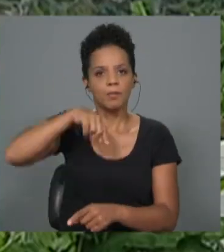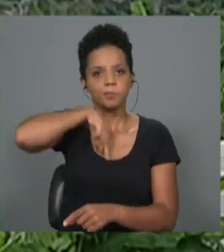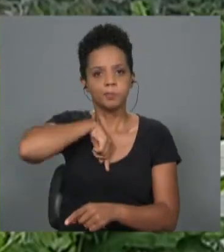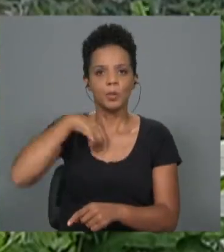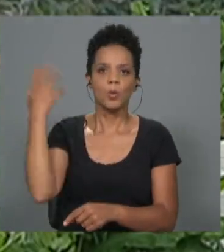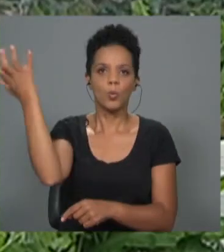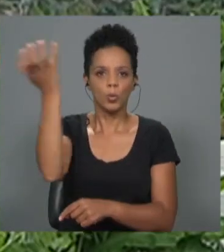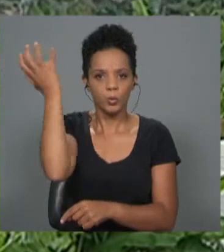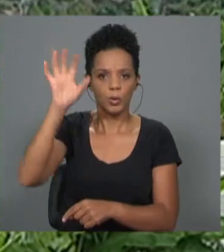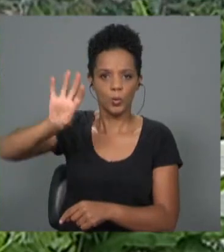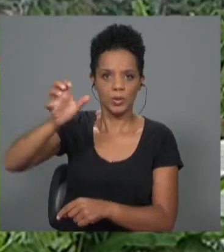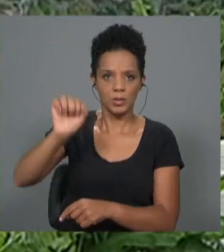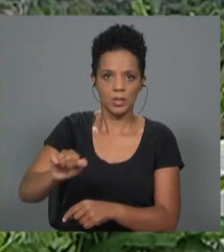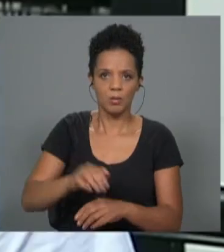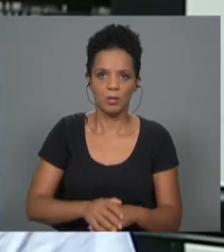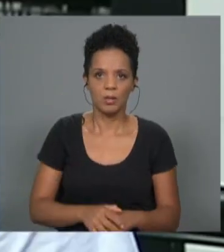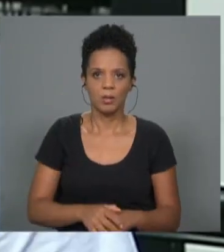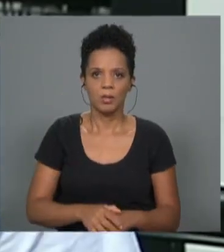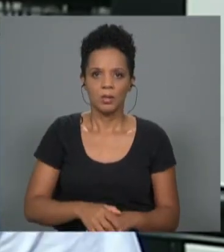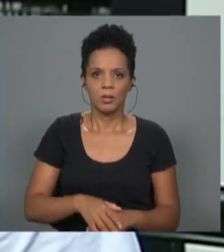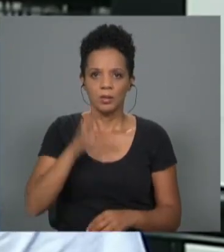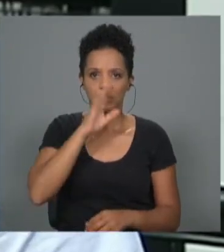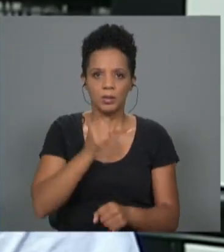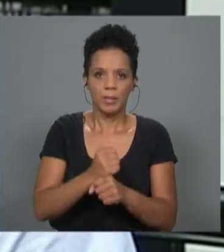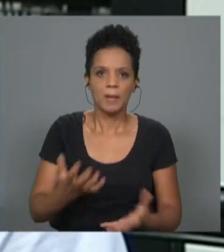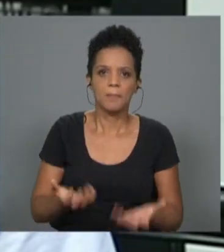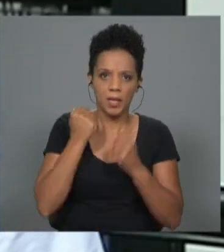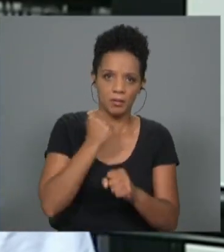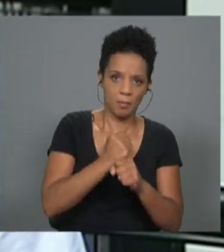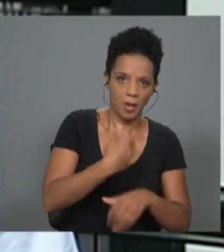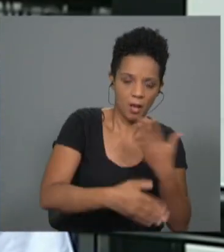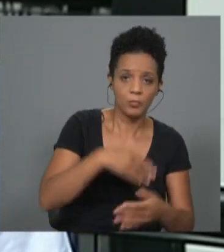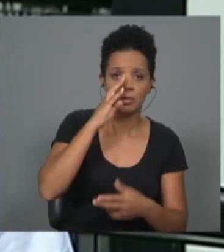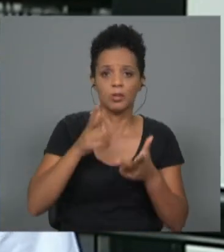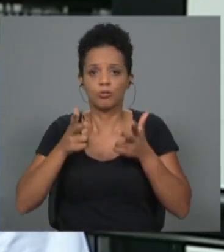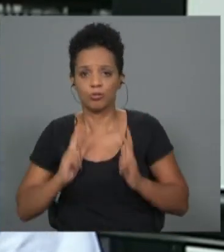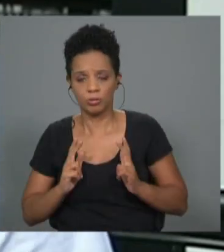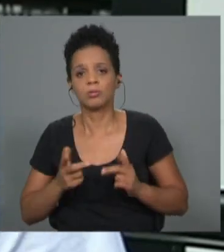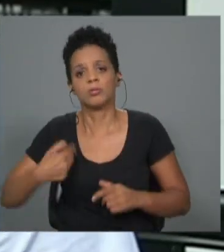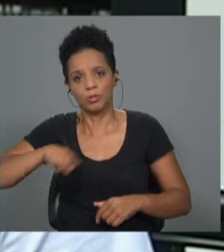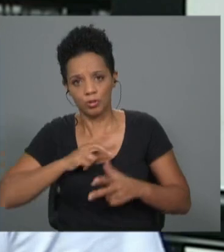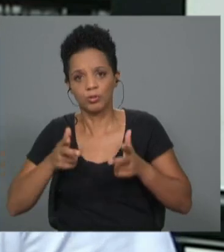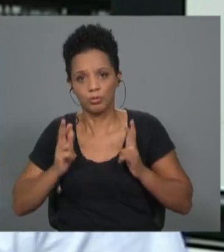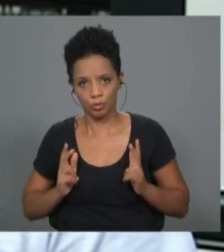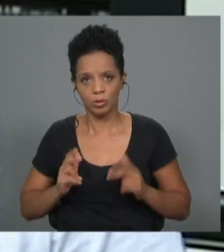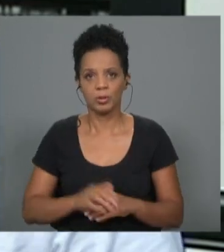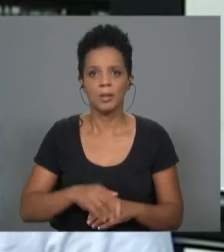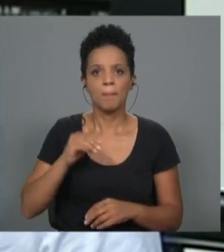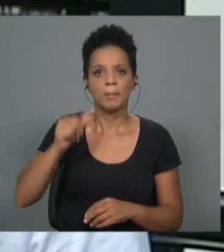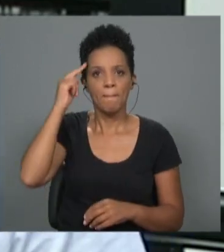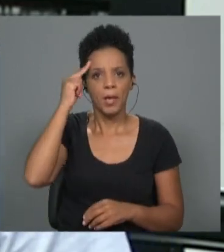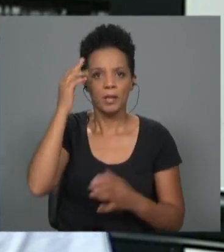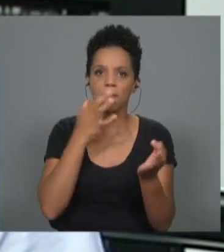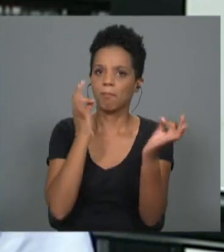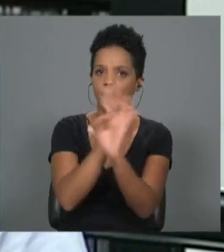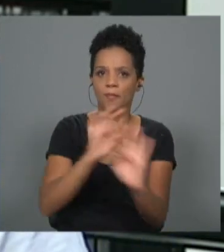do concelho. Quando você sente que quer trabalhar, você trabalha. Quando você sente que quer ter um restante, você resta. E a Madeira é um grande lugar para